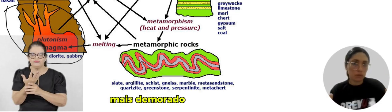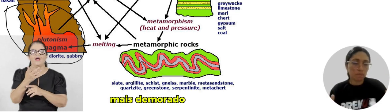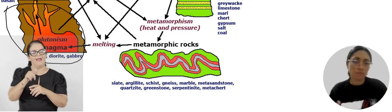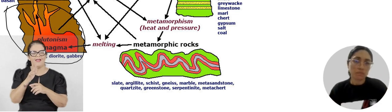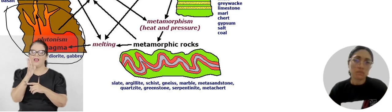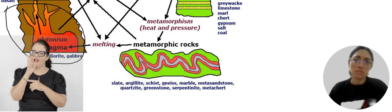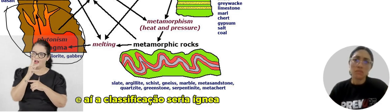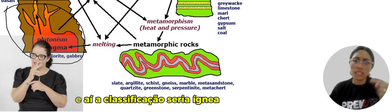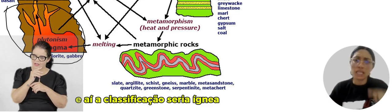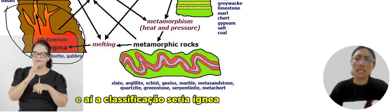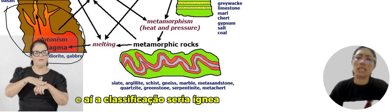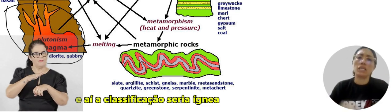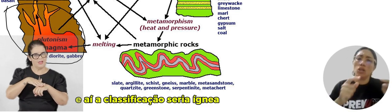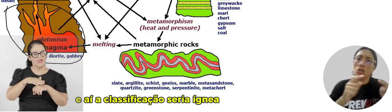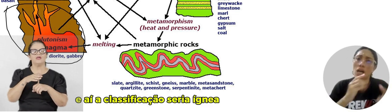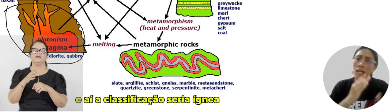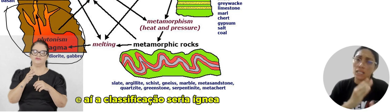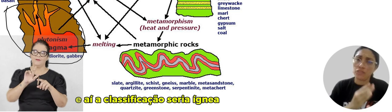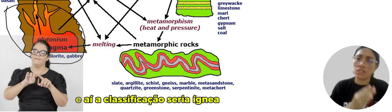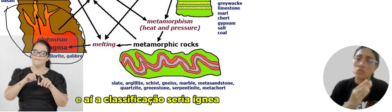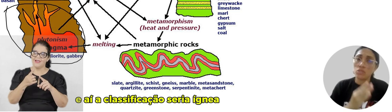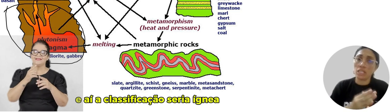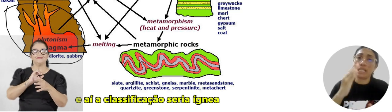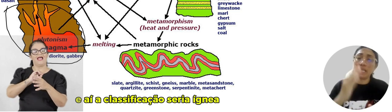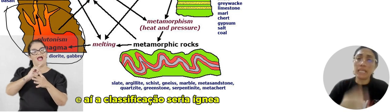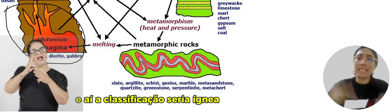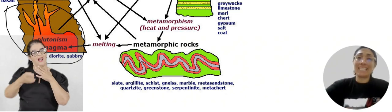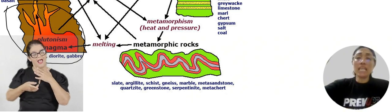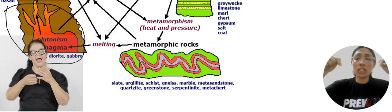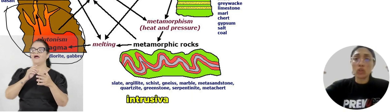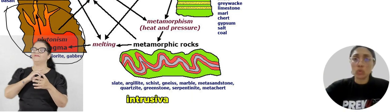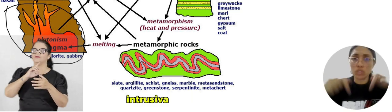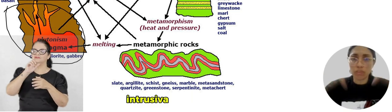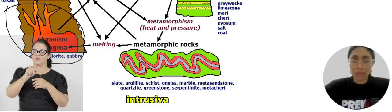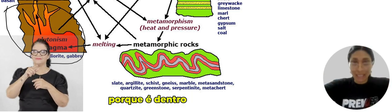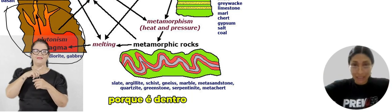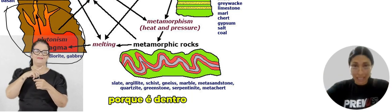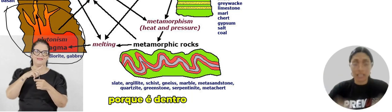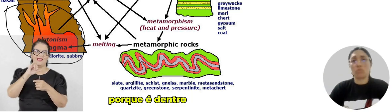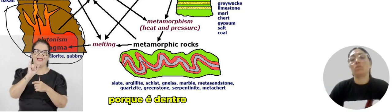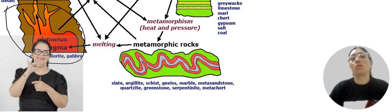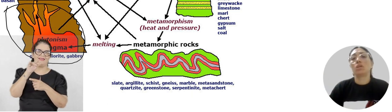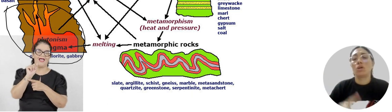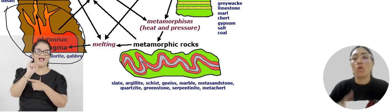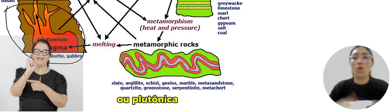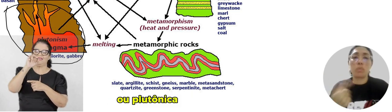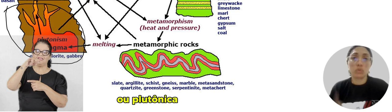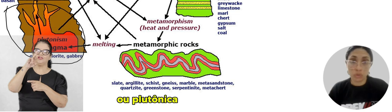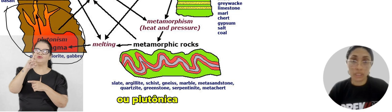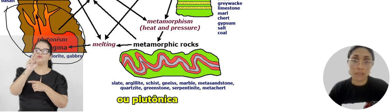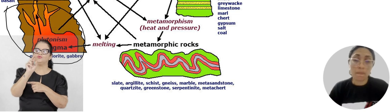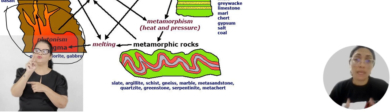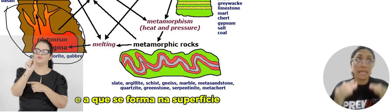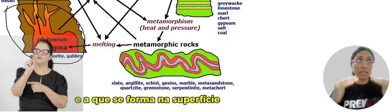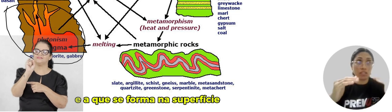demorado. E aí, a classificação seria ígnea intrusiva, porque é dentro, ou